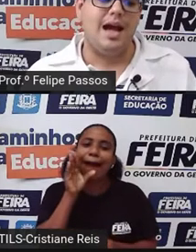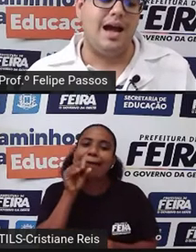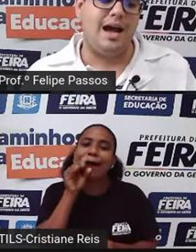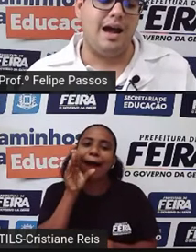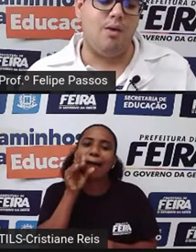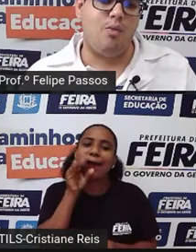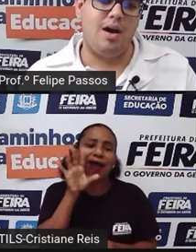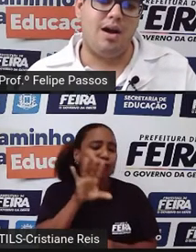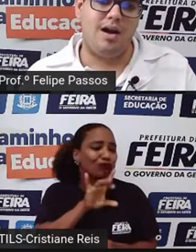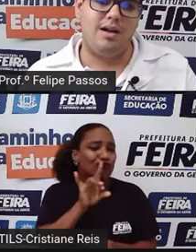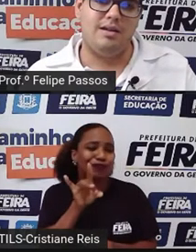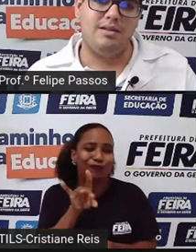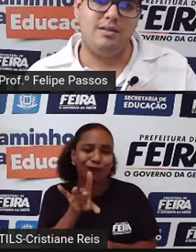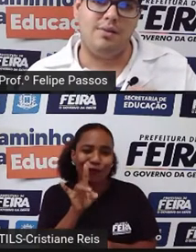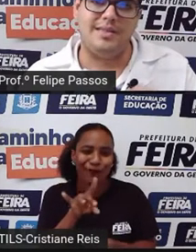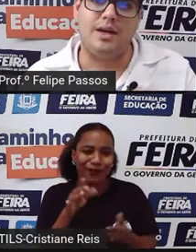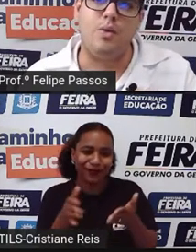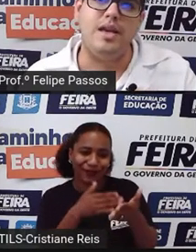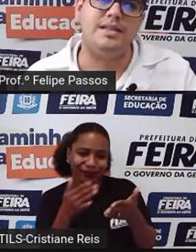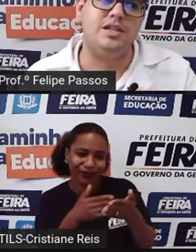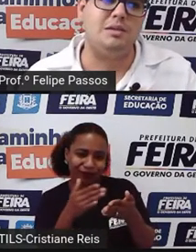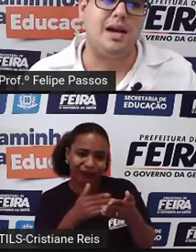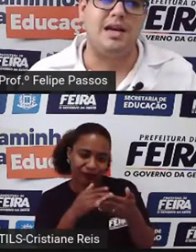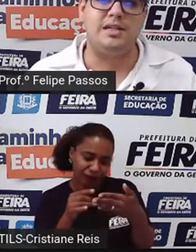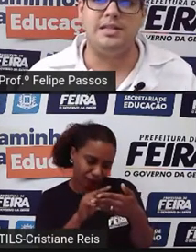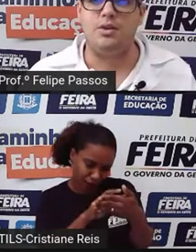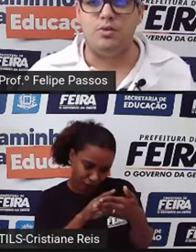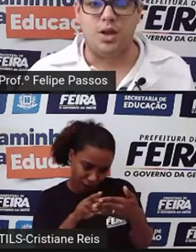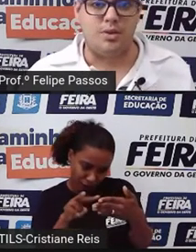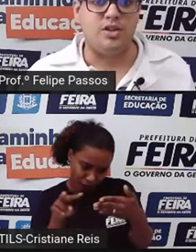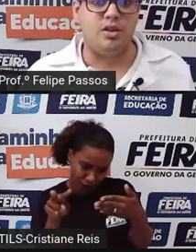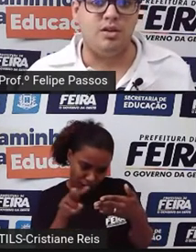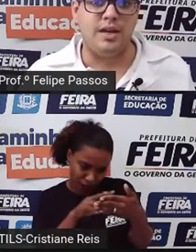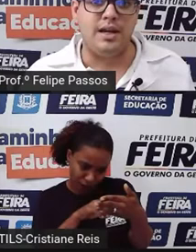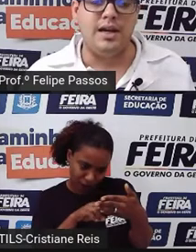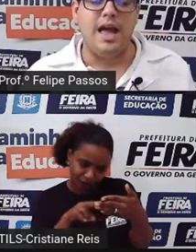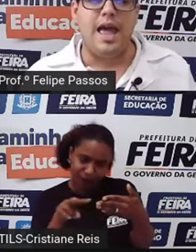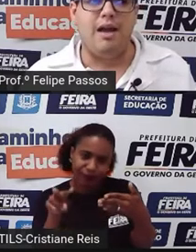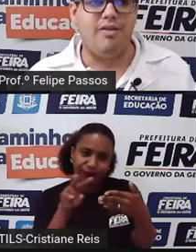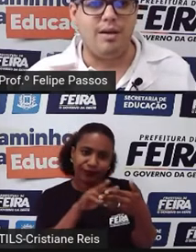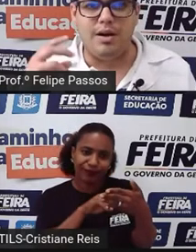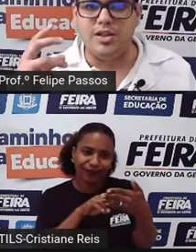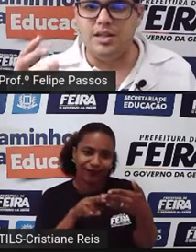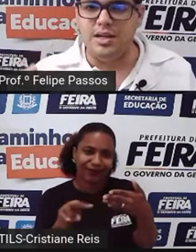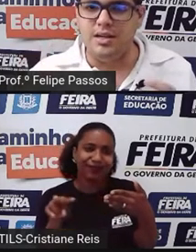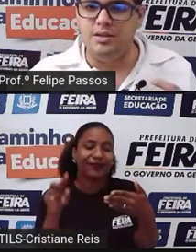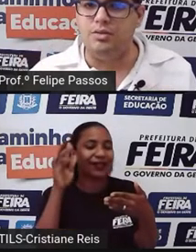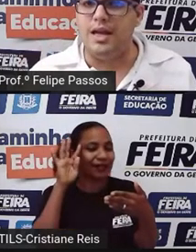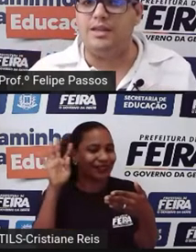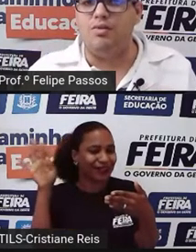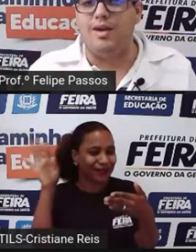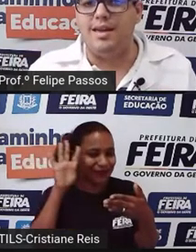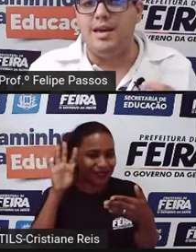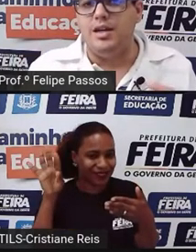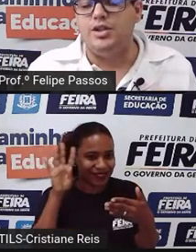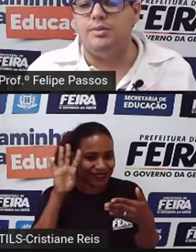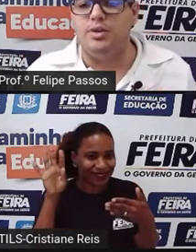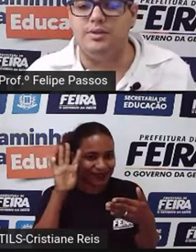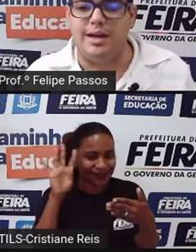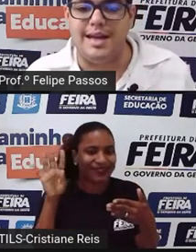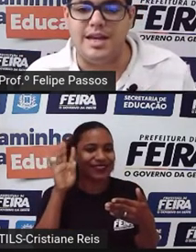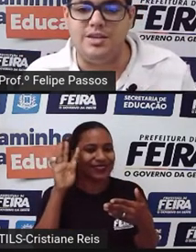a uma sequência de imagens que contam uma história, ela vai imaginando, né? Então, vai